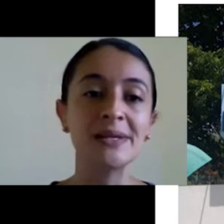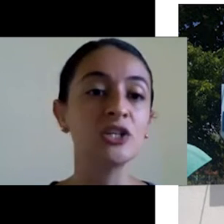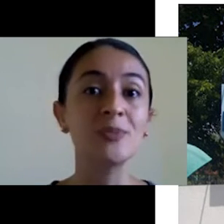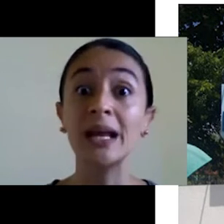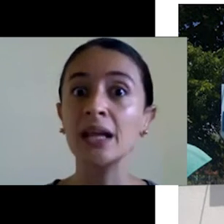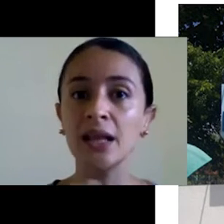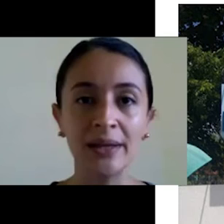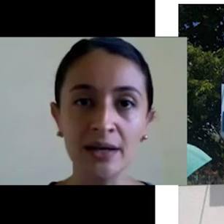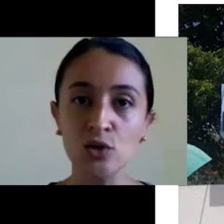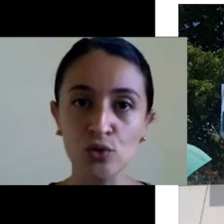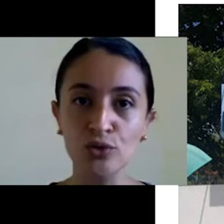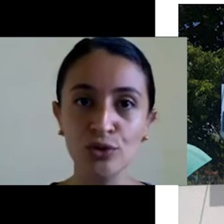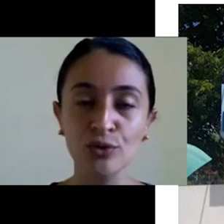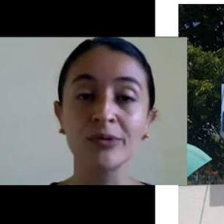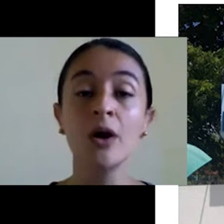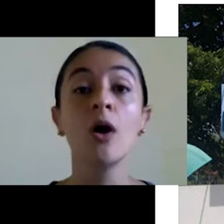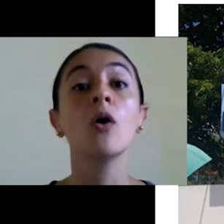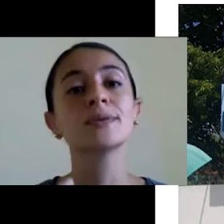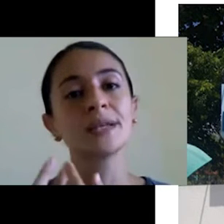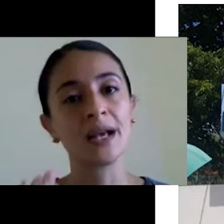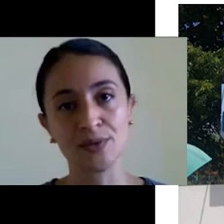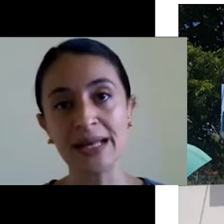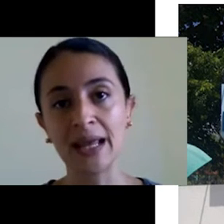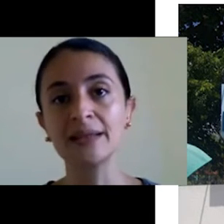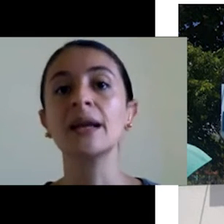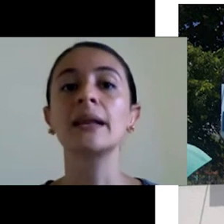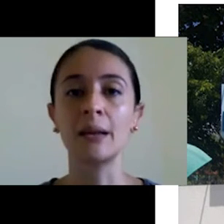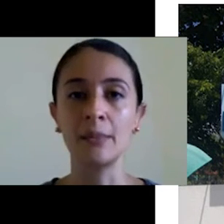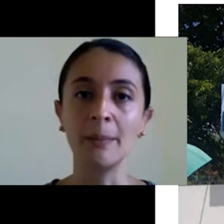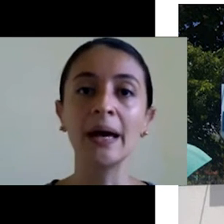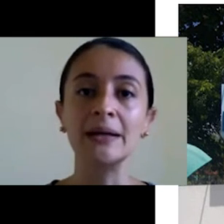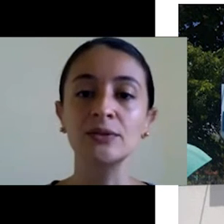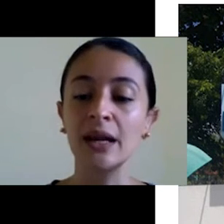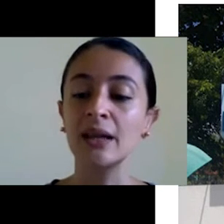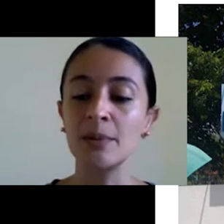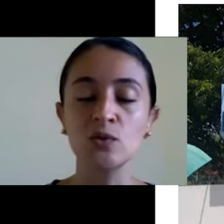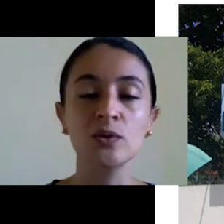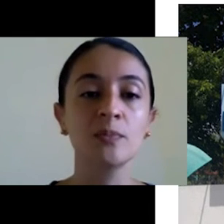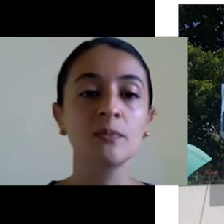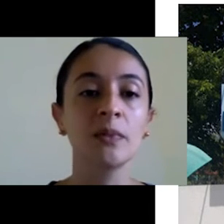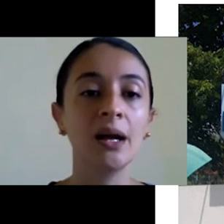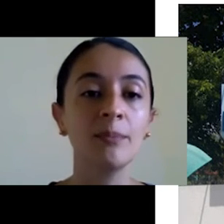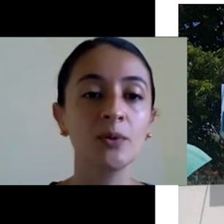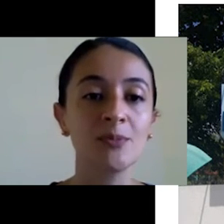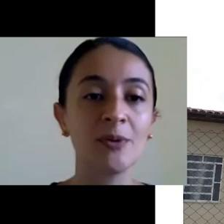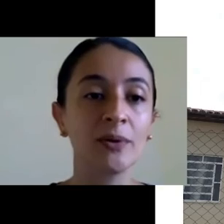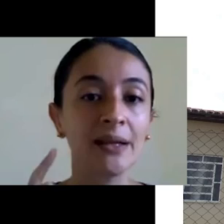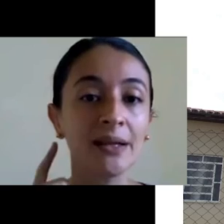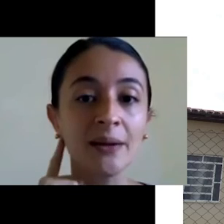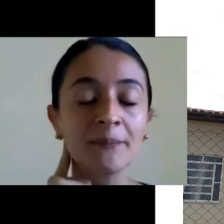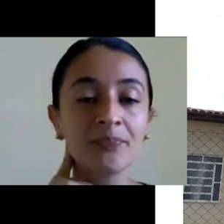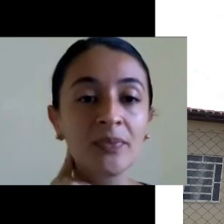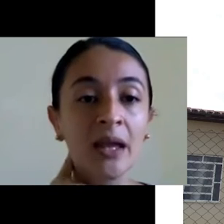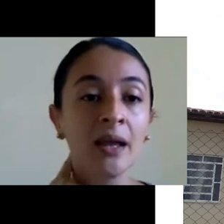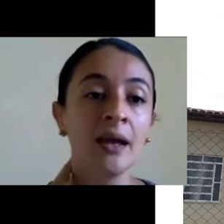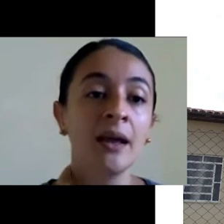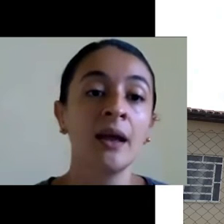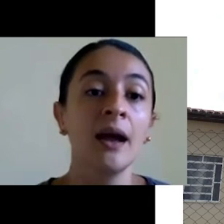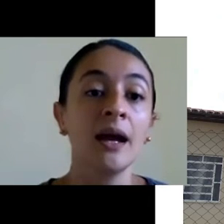cuidar desse paciente para que ele não entre em surto de novo. Ou, se caso ele entre, ele está bem amparado. Ele tem pessoas que estão ali prontas para cuidar dele.